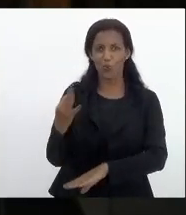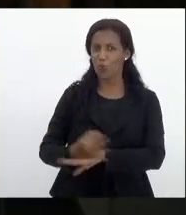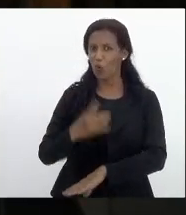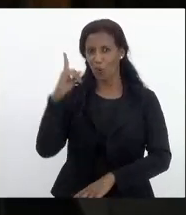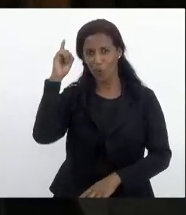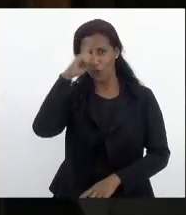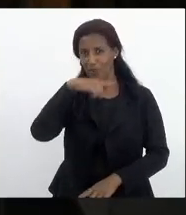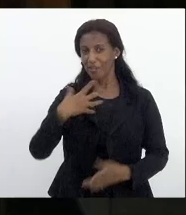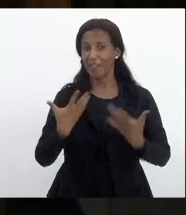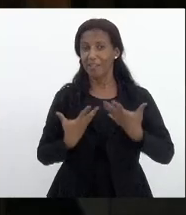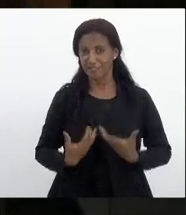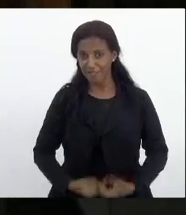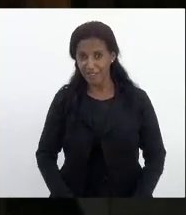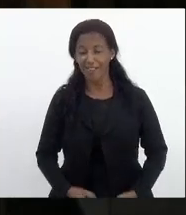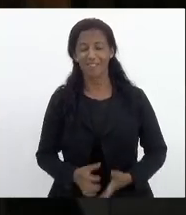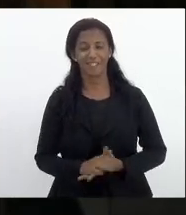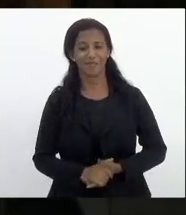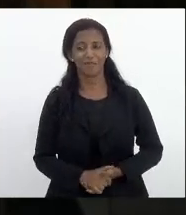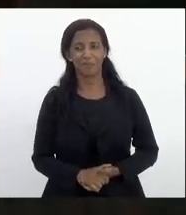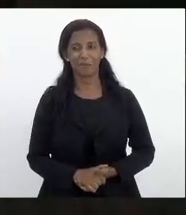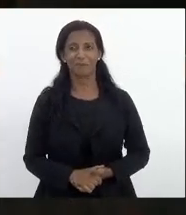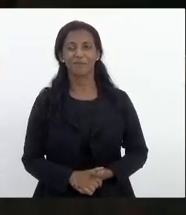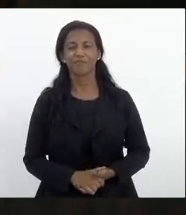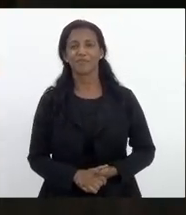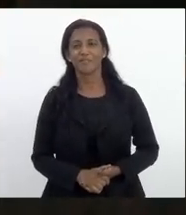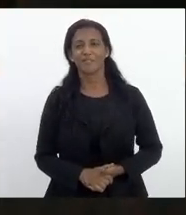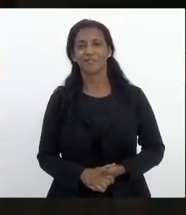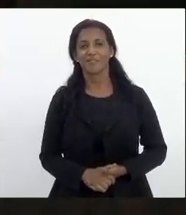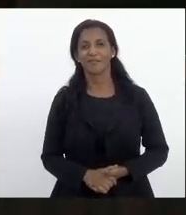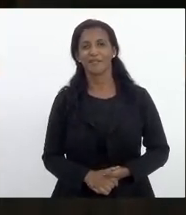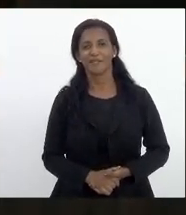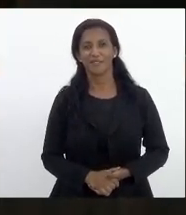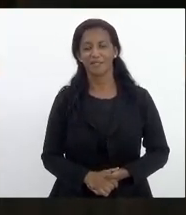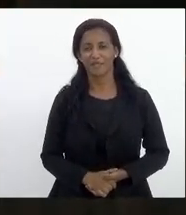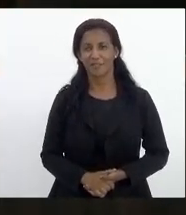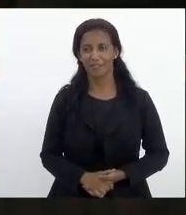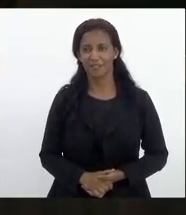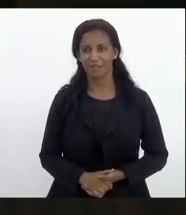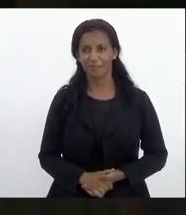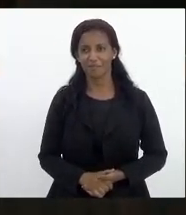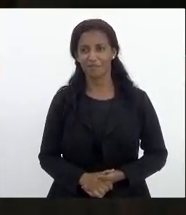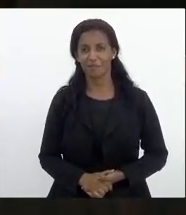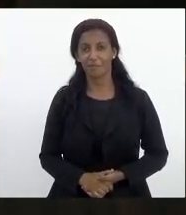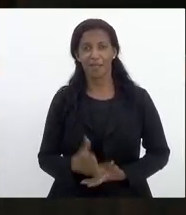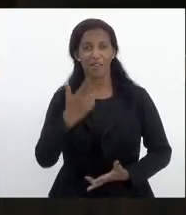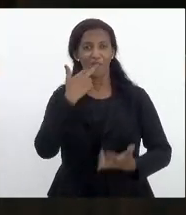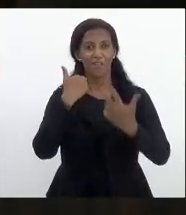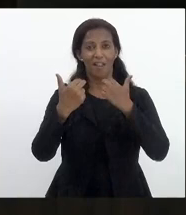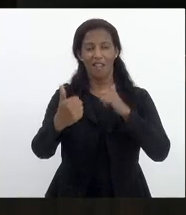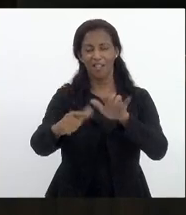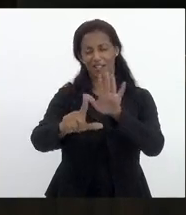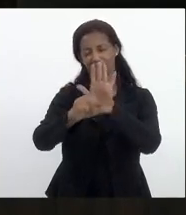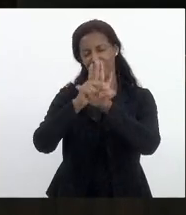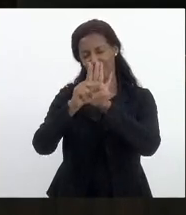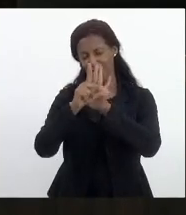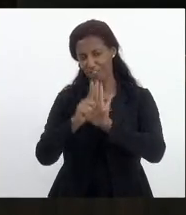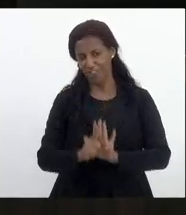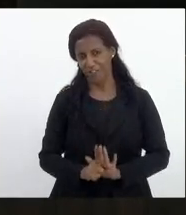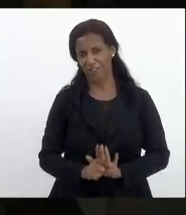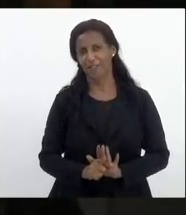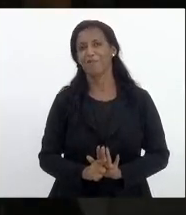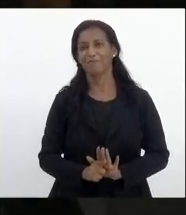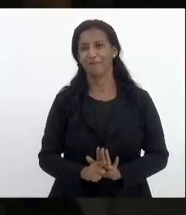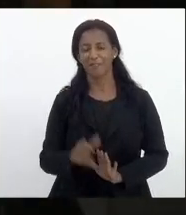um corpo cansado tá certo mas falamos na linguagem legislativa foi isso